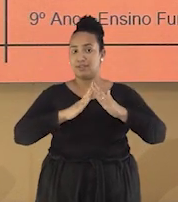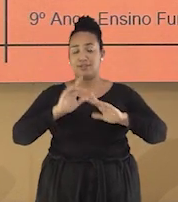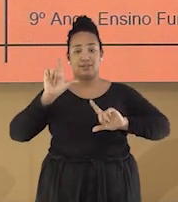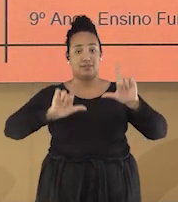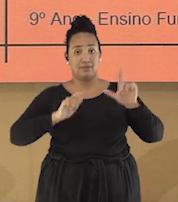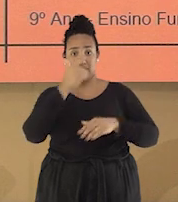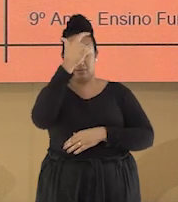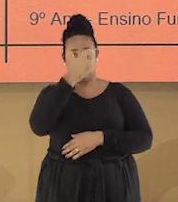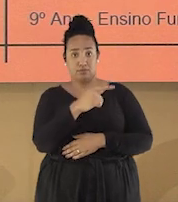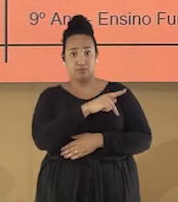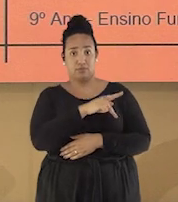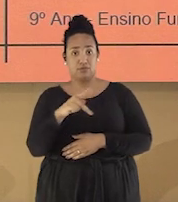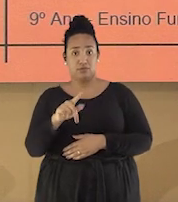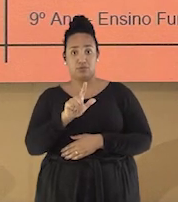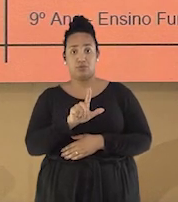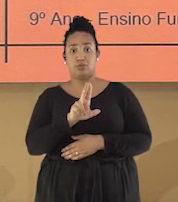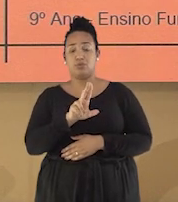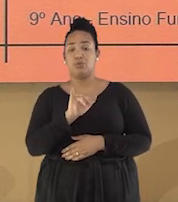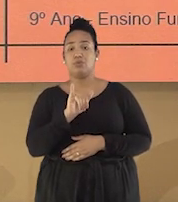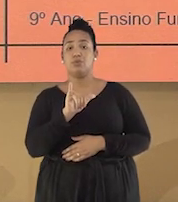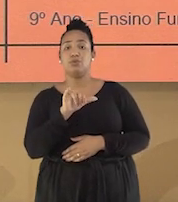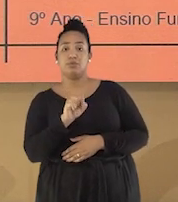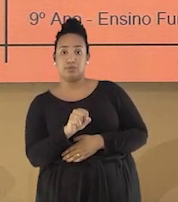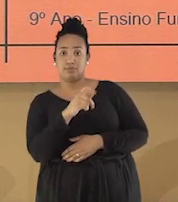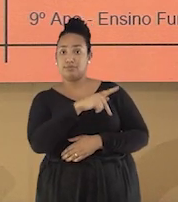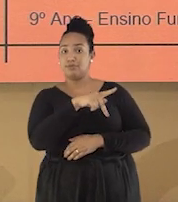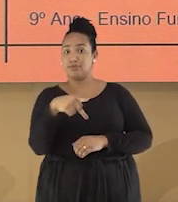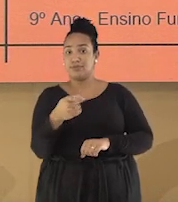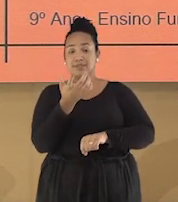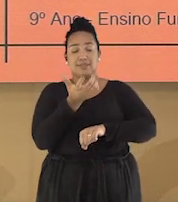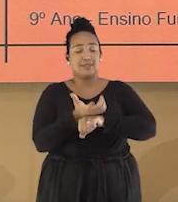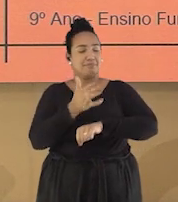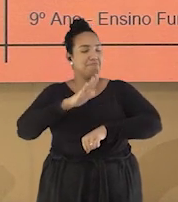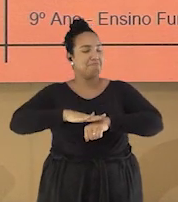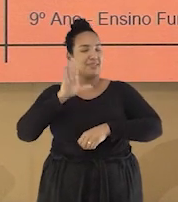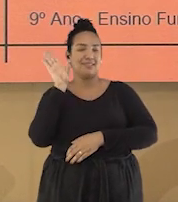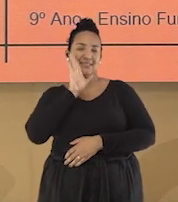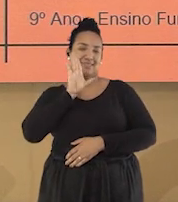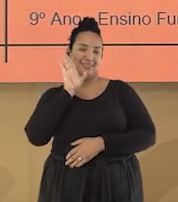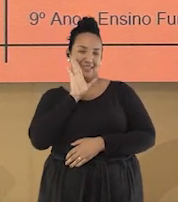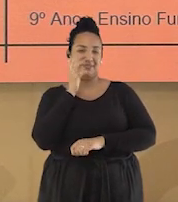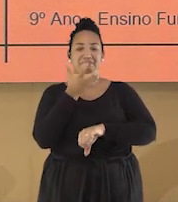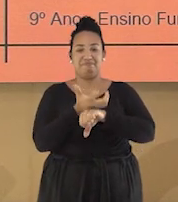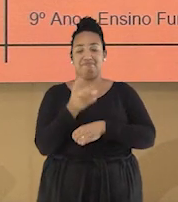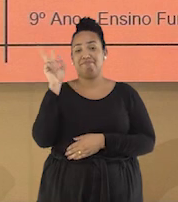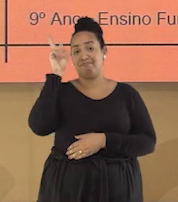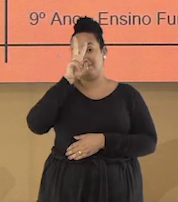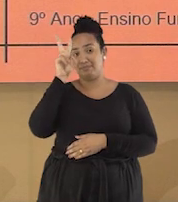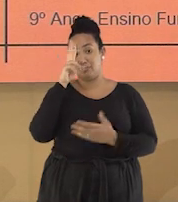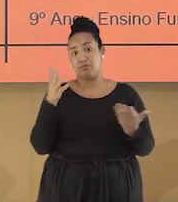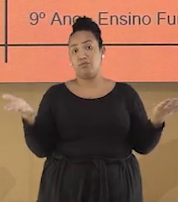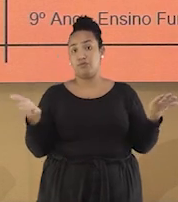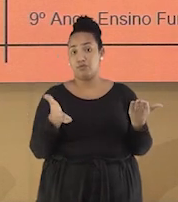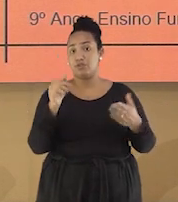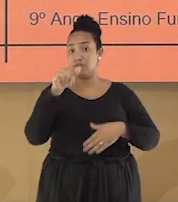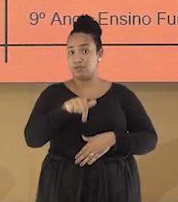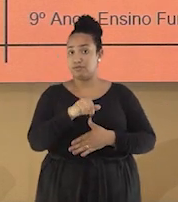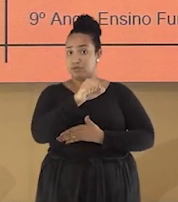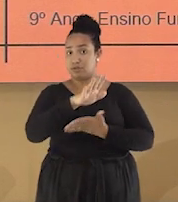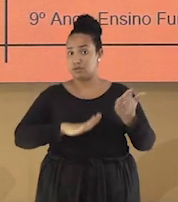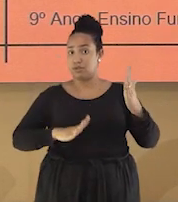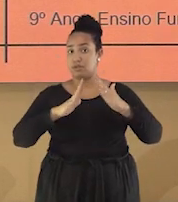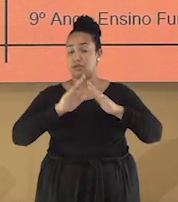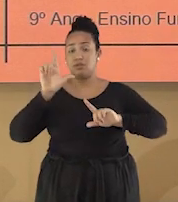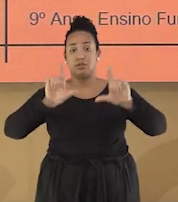sou o Luiz, professor da disciplina mais legal de todas que é História. E na nossa aula de hoje, no Dever em Casa, vamos conhecer um